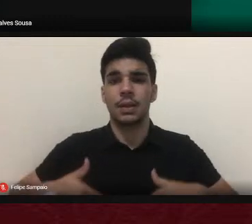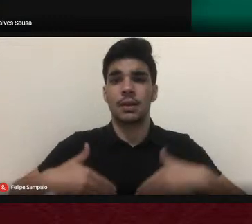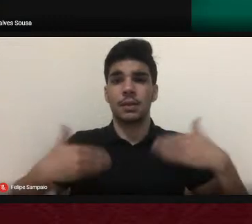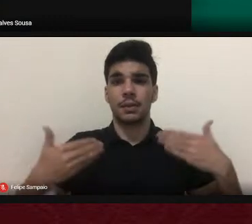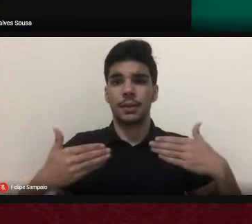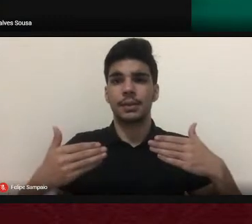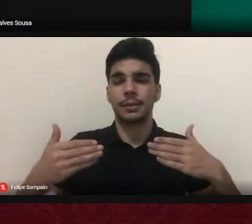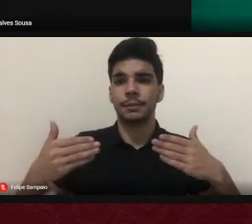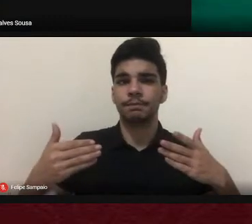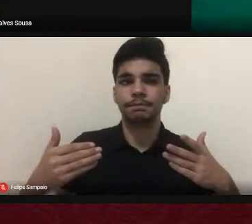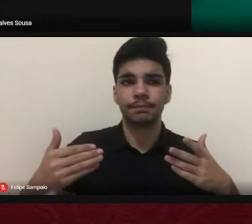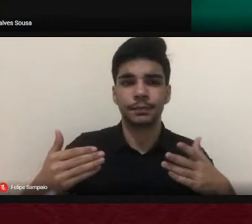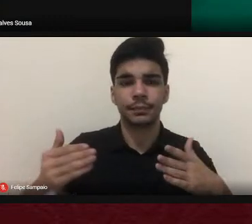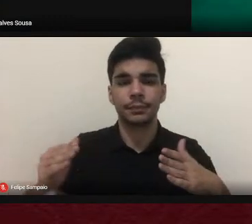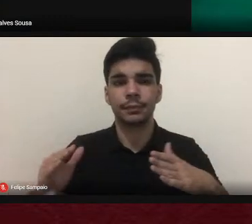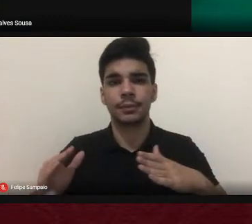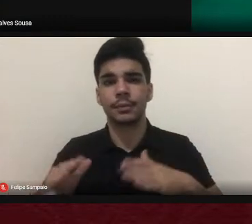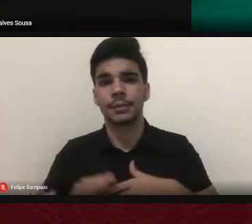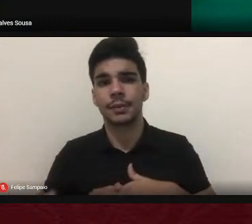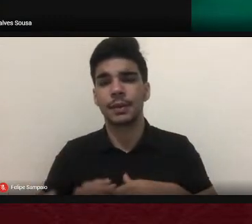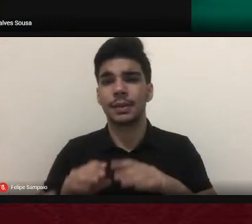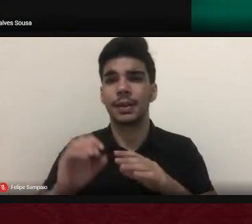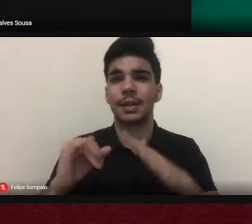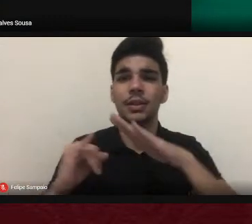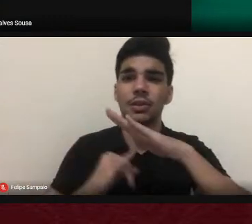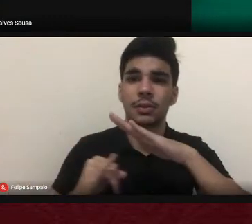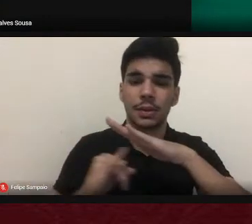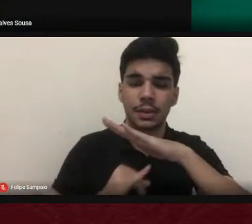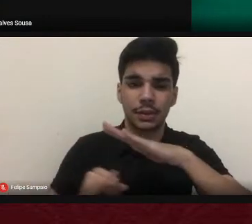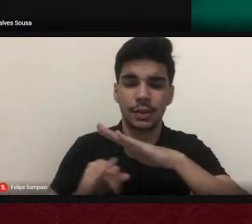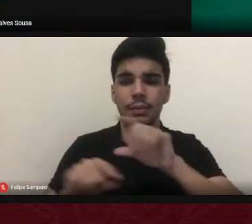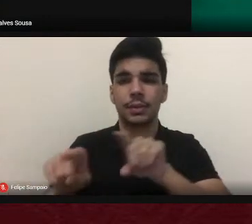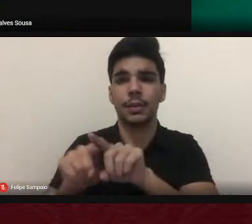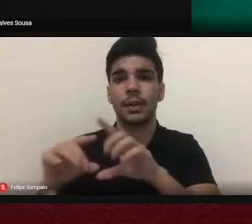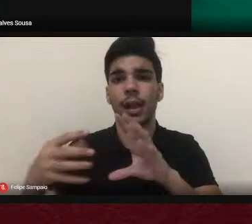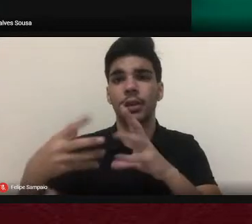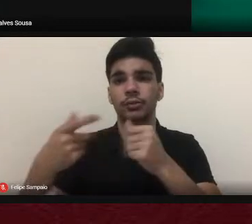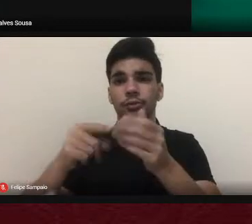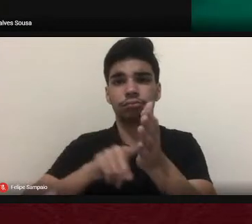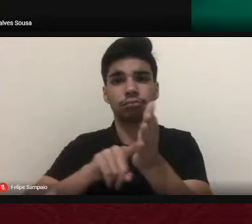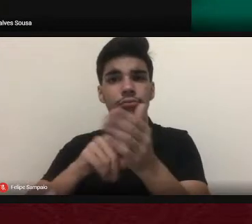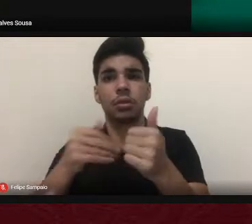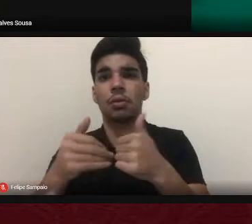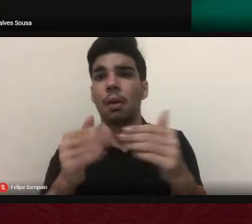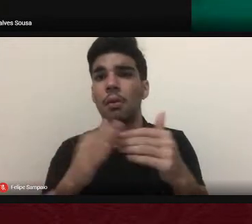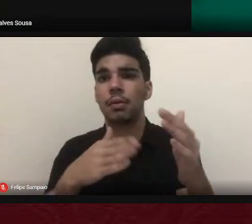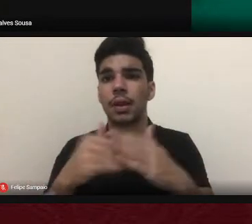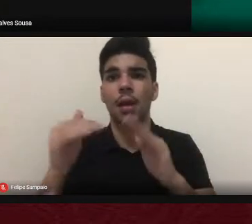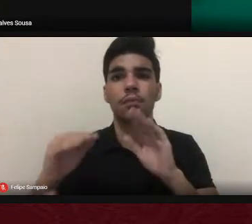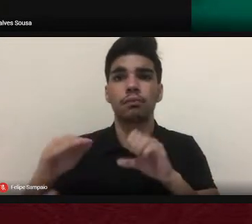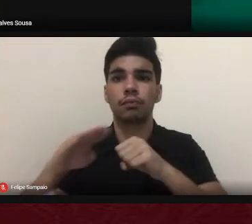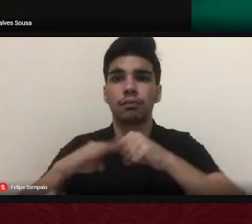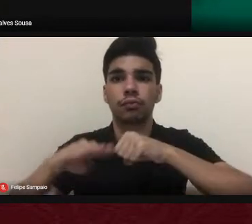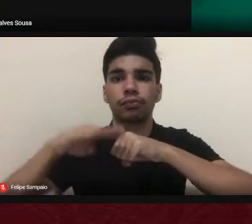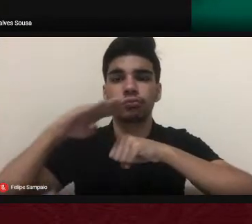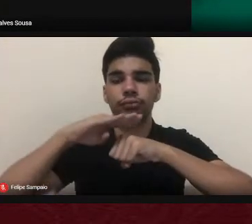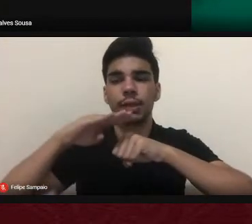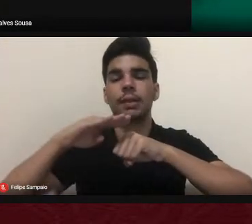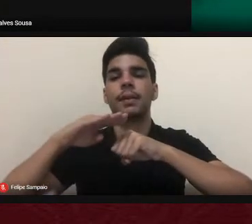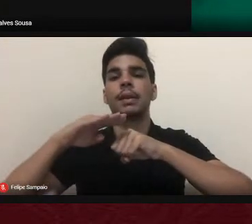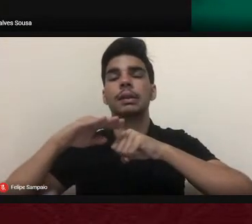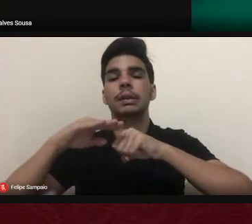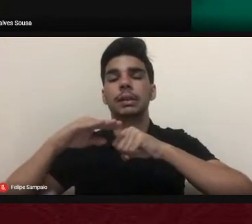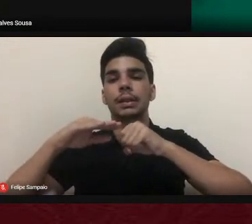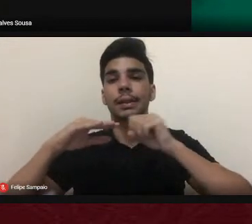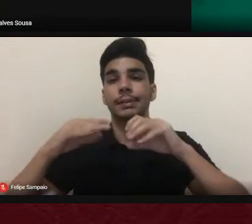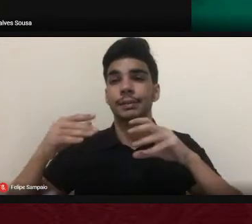parcerias institucionais entre pesquisadores de todos os níveis de formação desde aqueles contemplados por